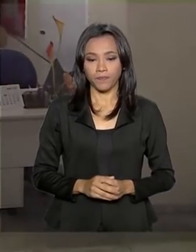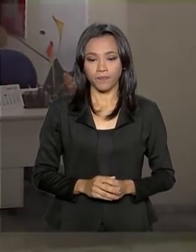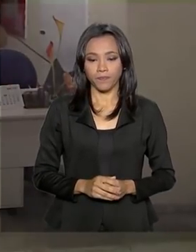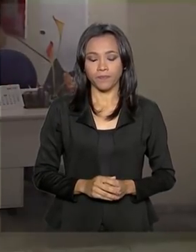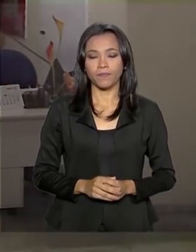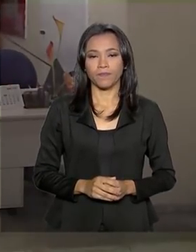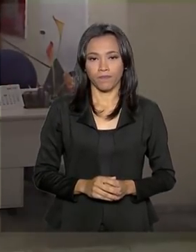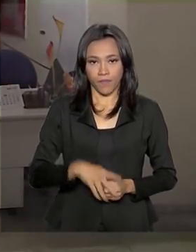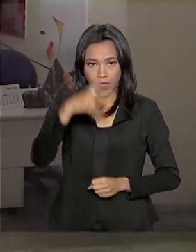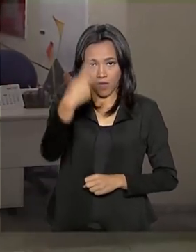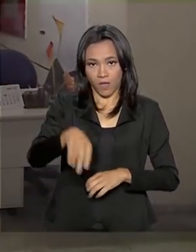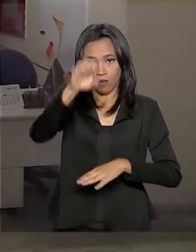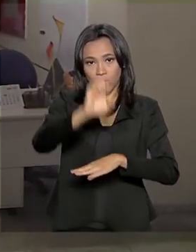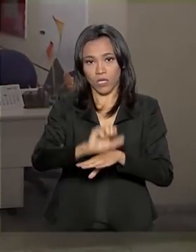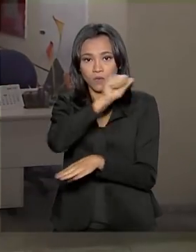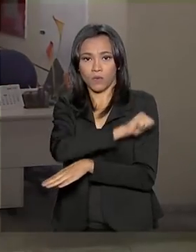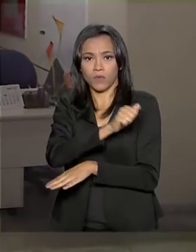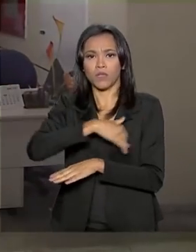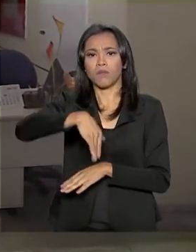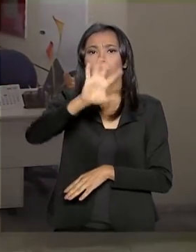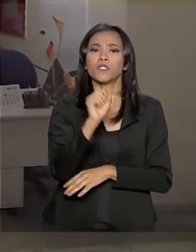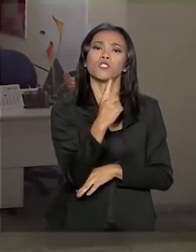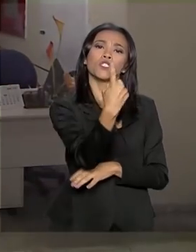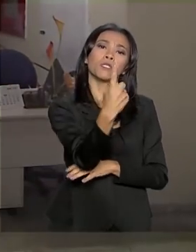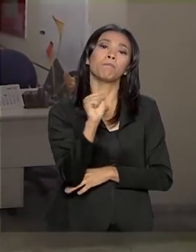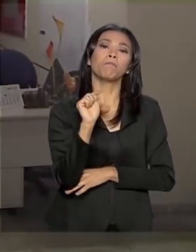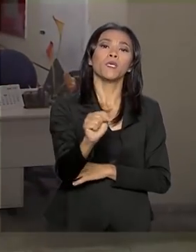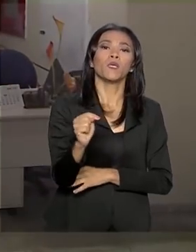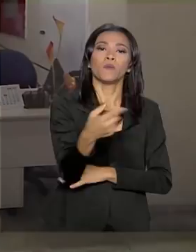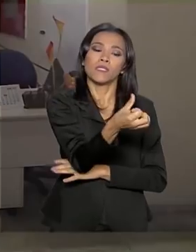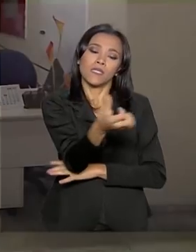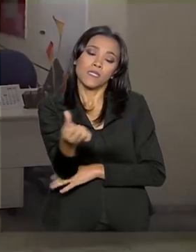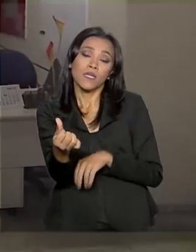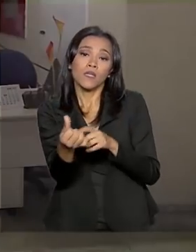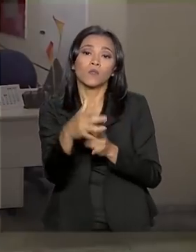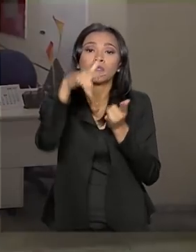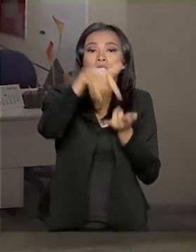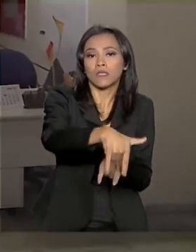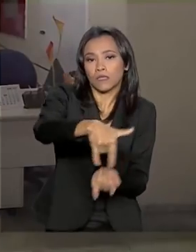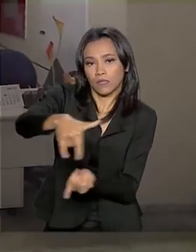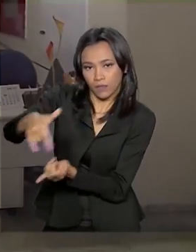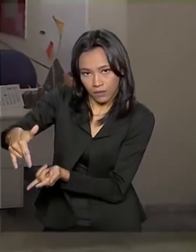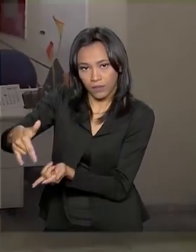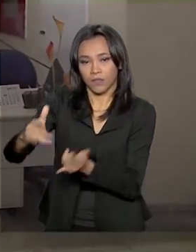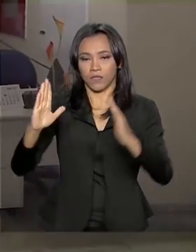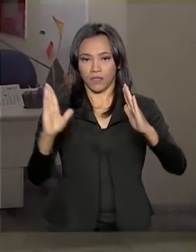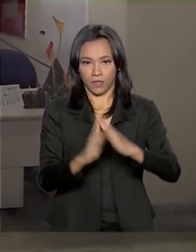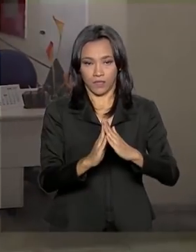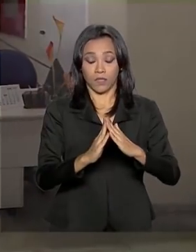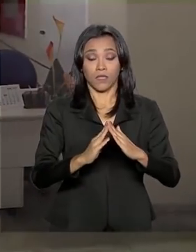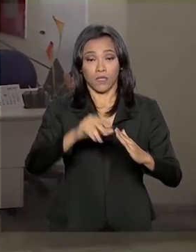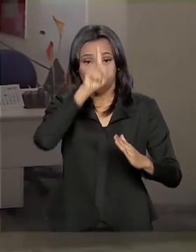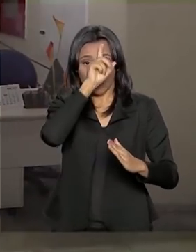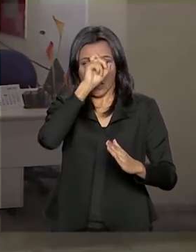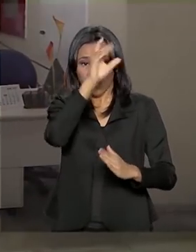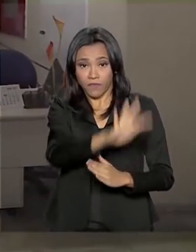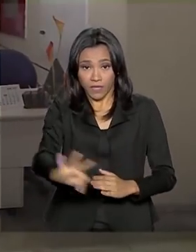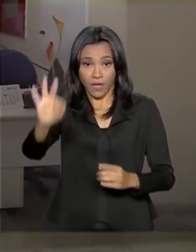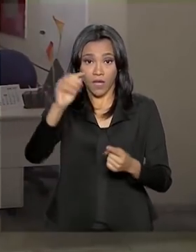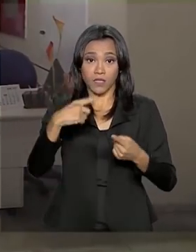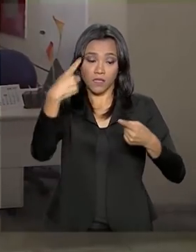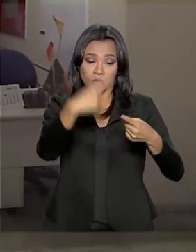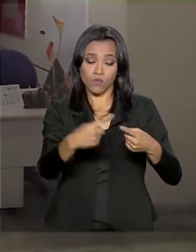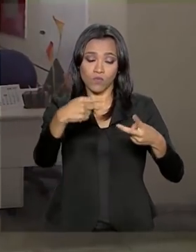O Rio de Janeiro tem mais de 1.600 leitos em hospitais federais. Nessas seis unidades, que são Andaraí, Bom